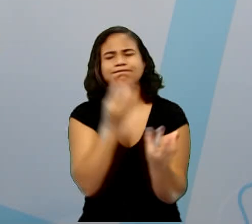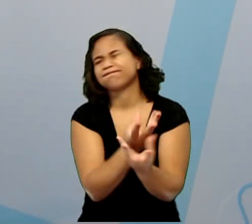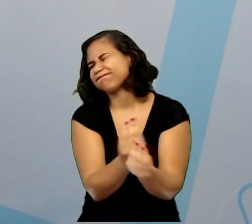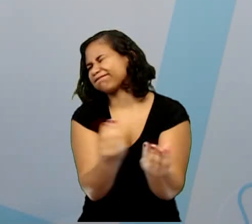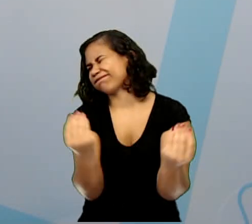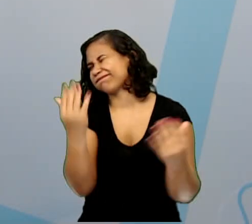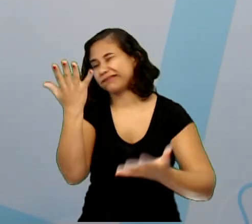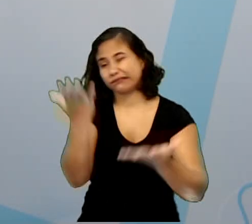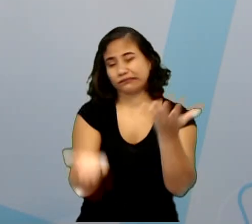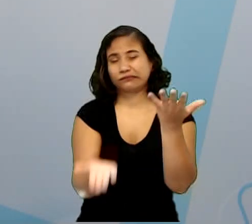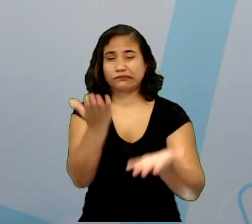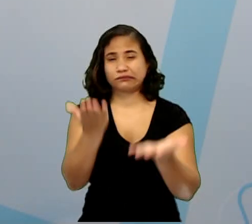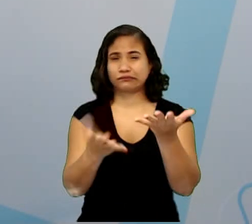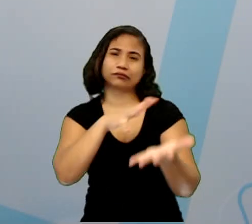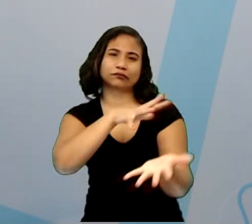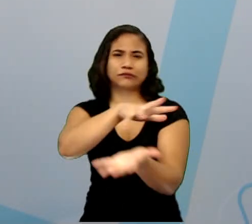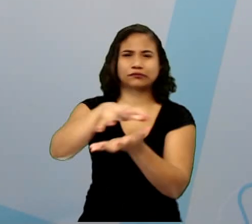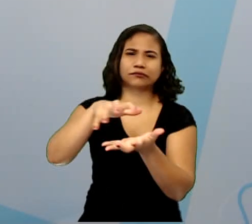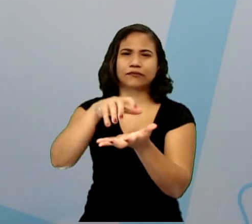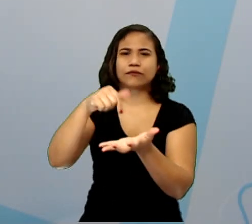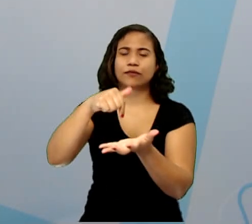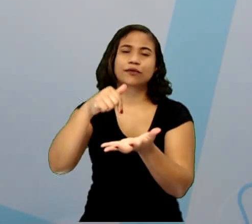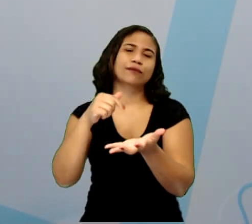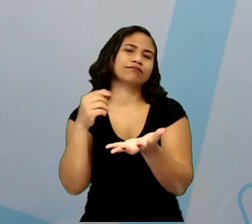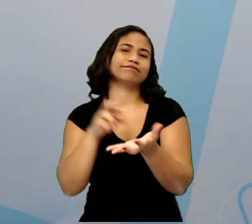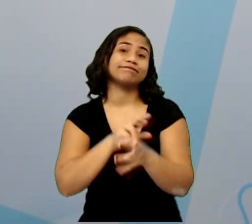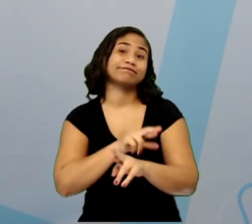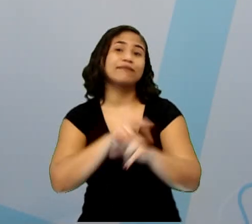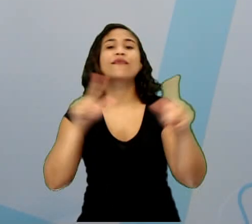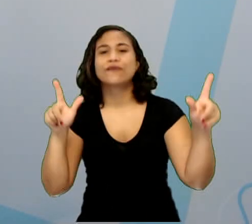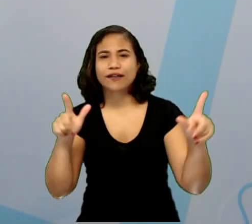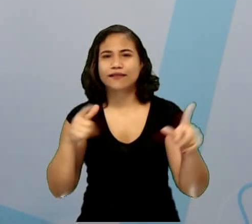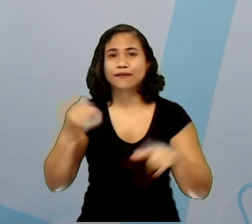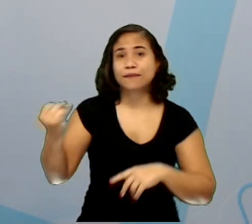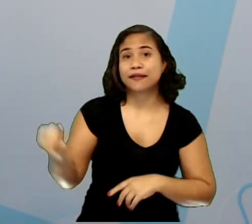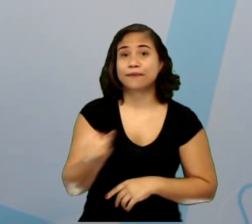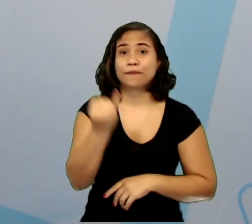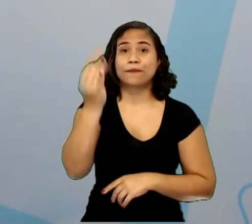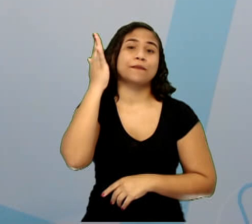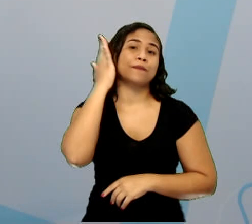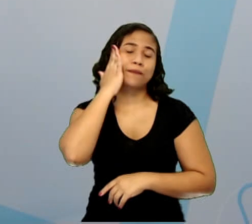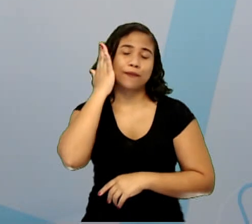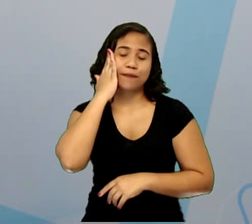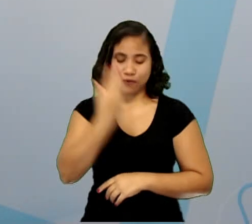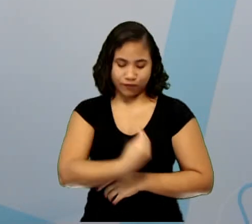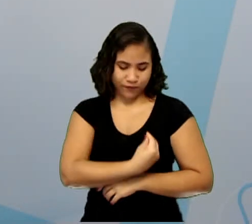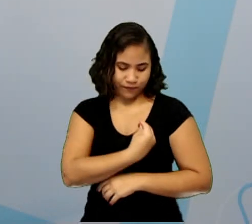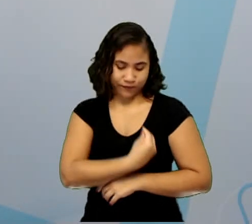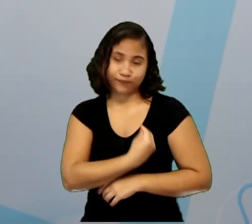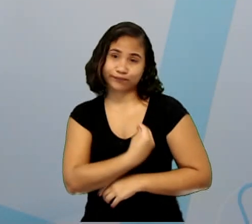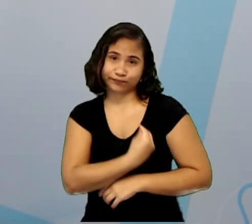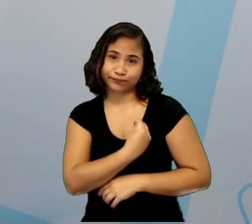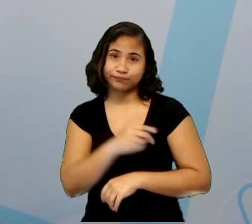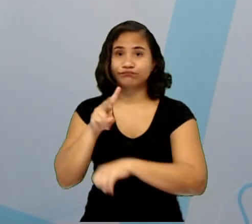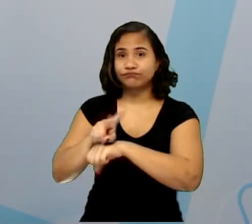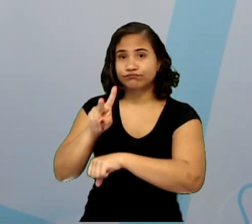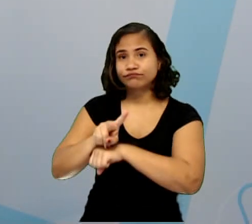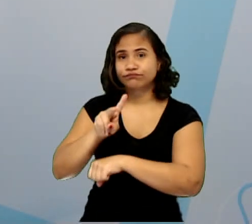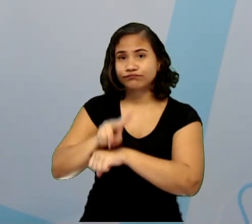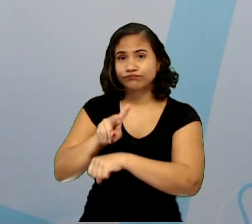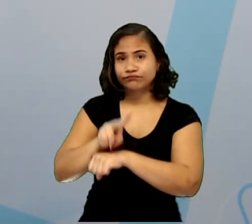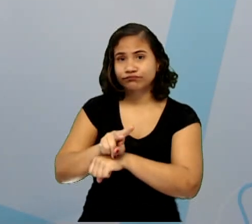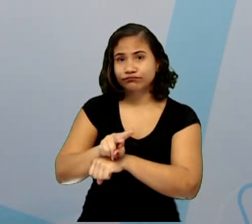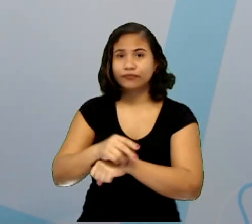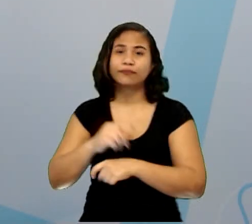desequilíbrio no ecossistema. Para nós entendermos a importância da preservação, tanto de